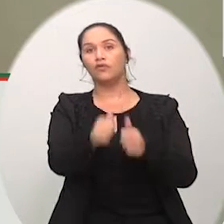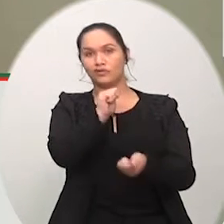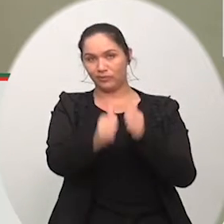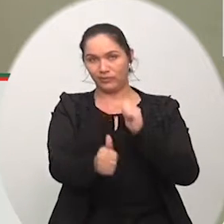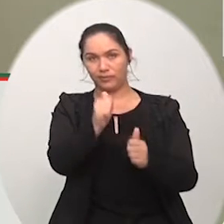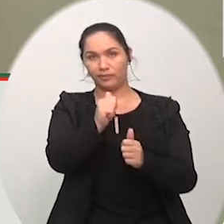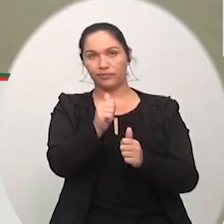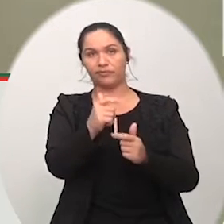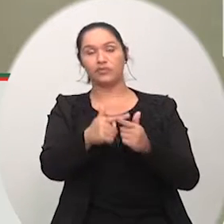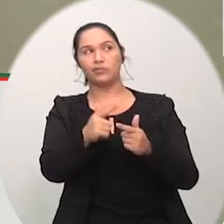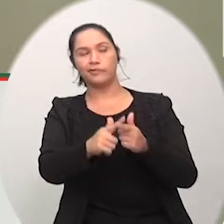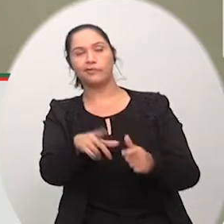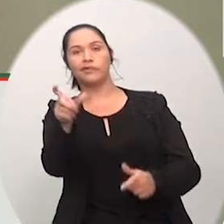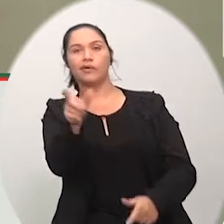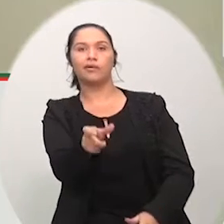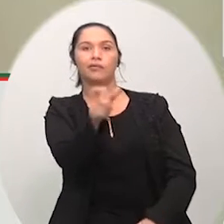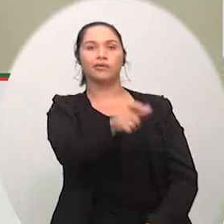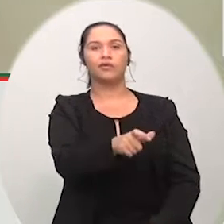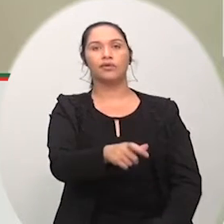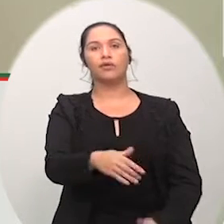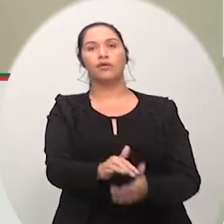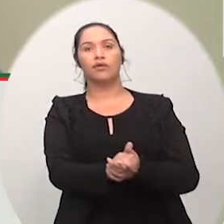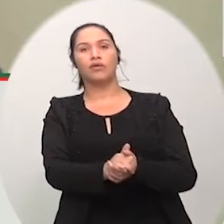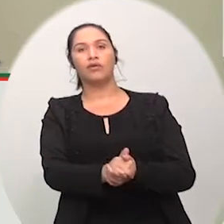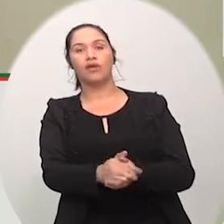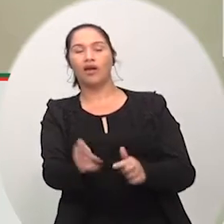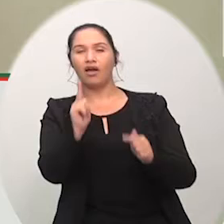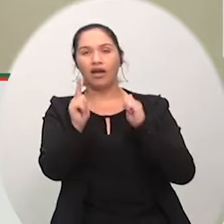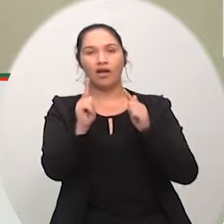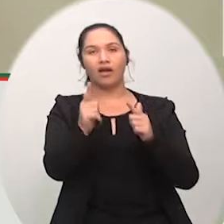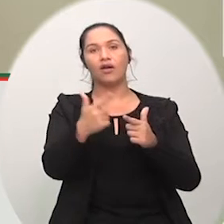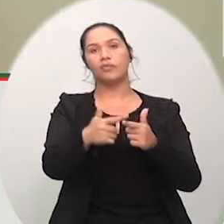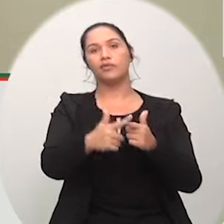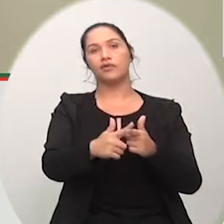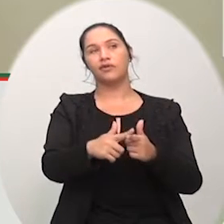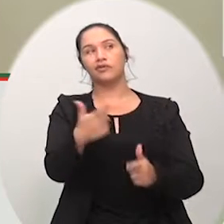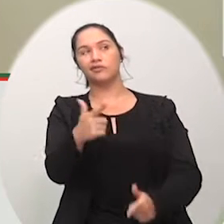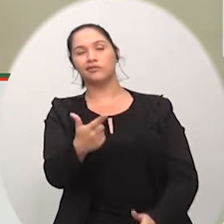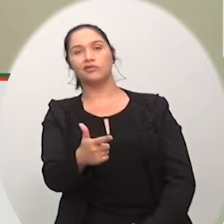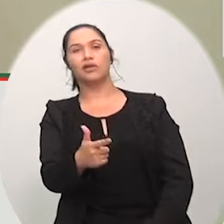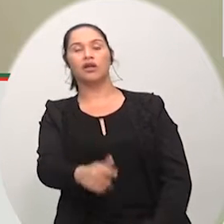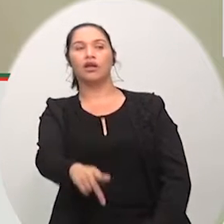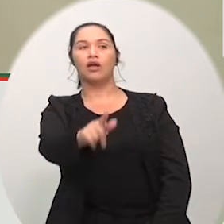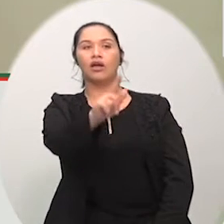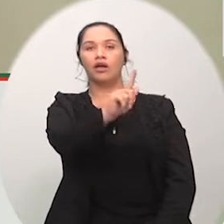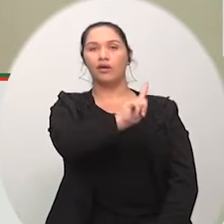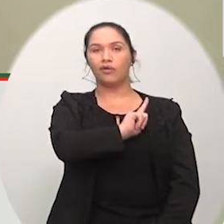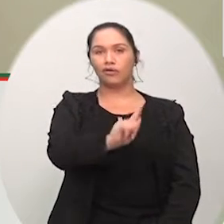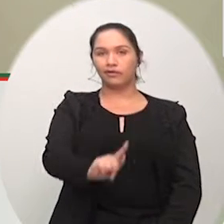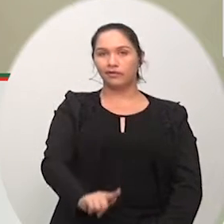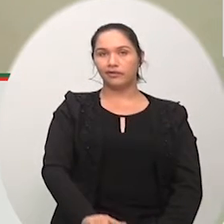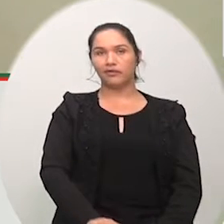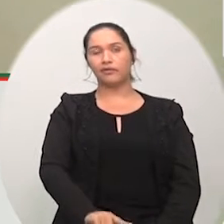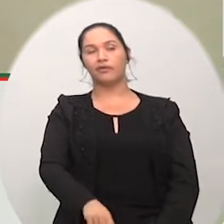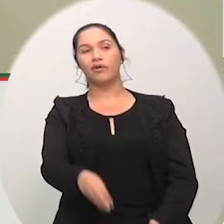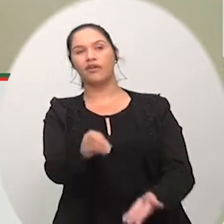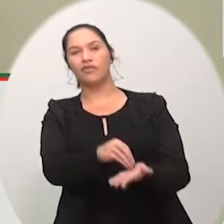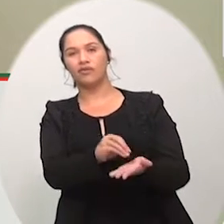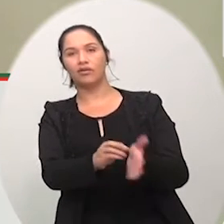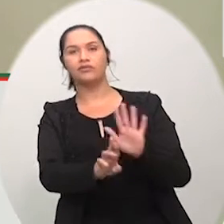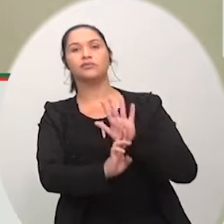ficamos sem governador, vice-senador. E em várias instituições estaduais, também a